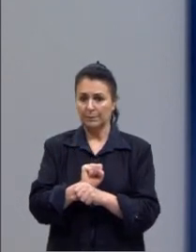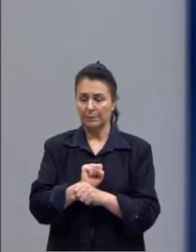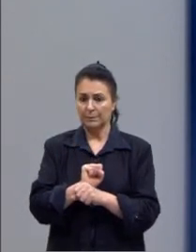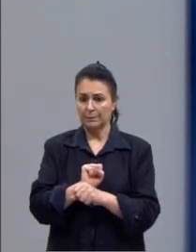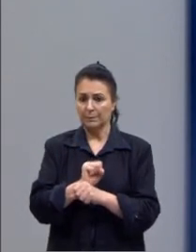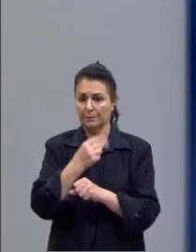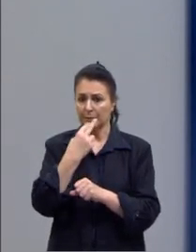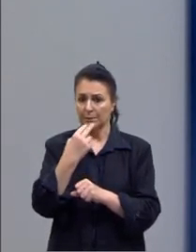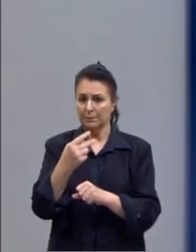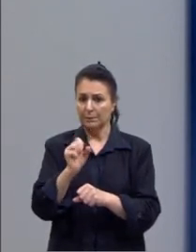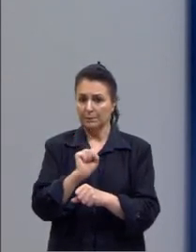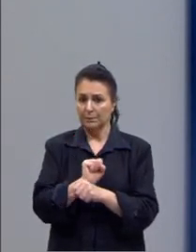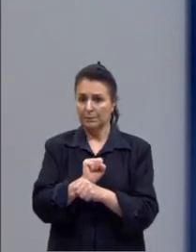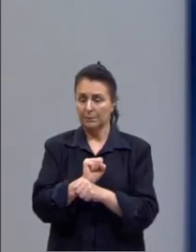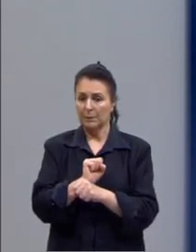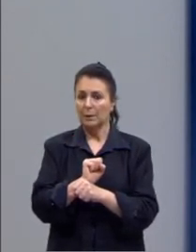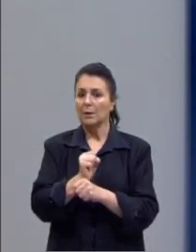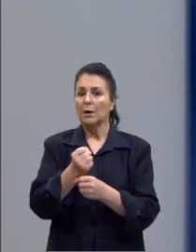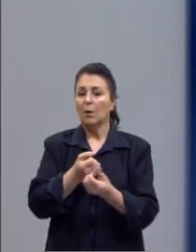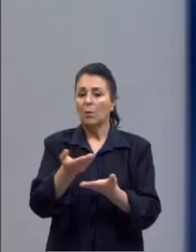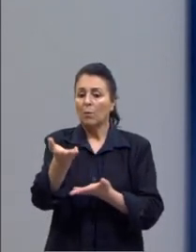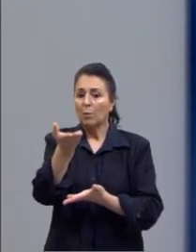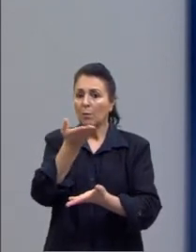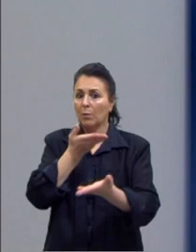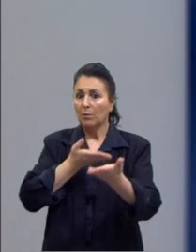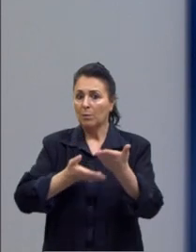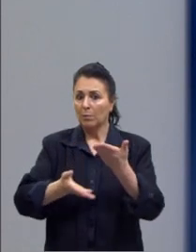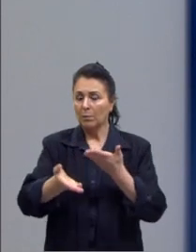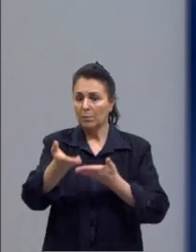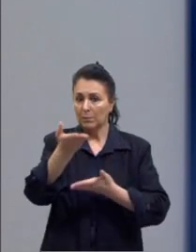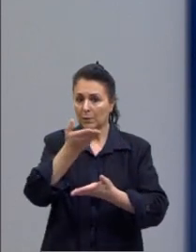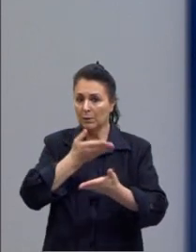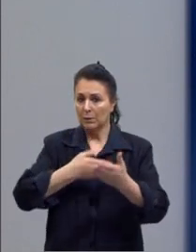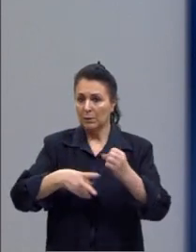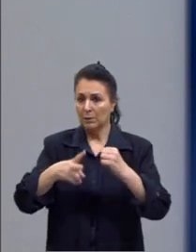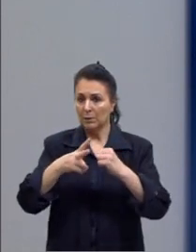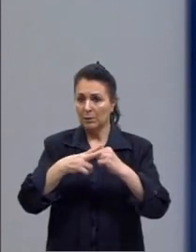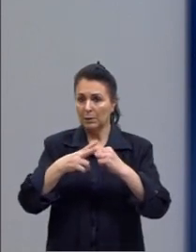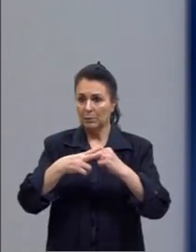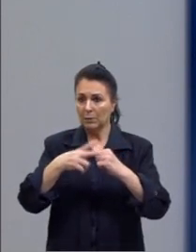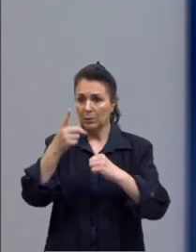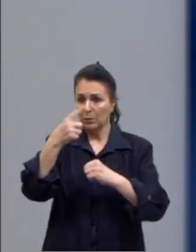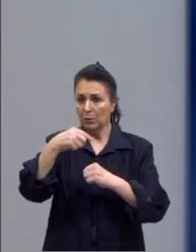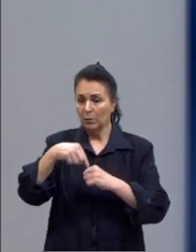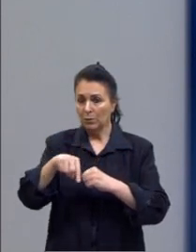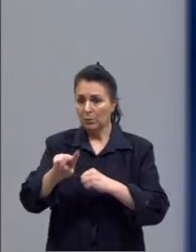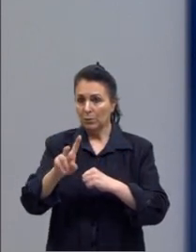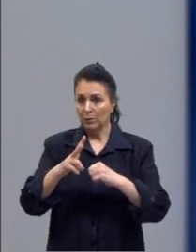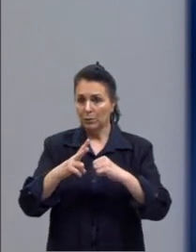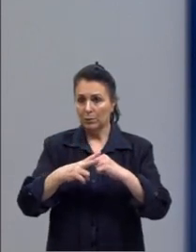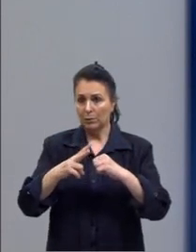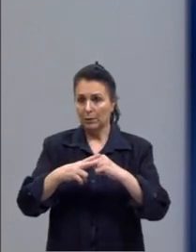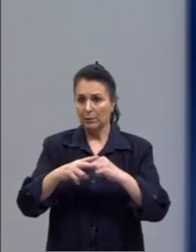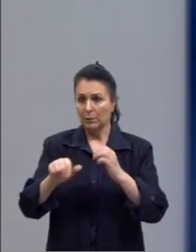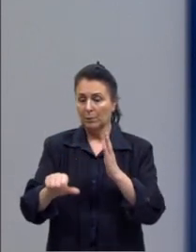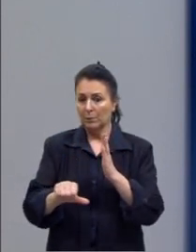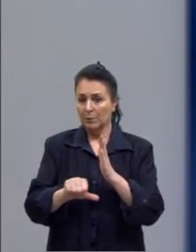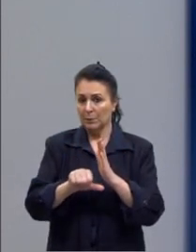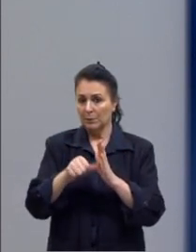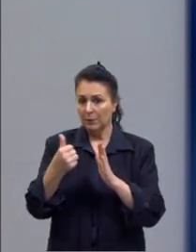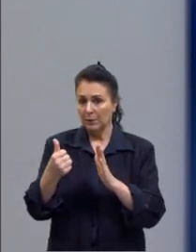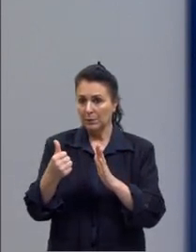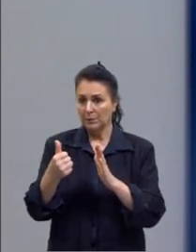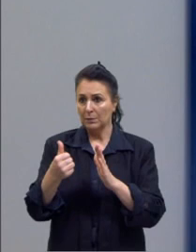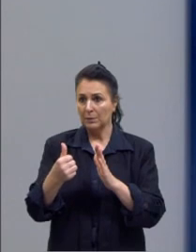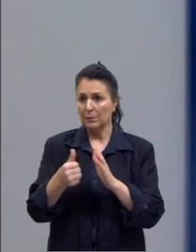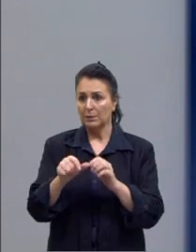compartilhar, né? E o will aqui, ó o futuro. Tá? Então, ó, primeira condicional. Eu tenho um if